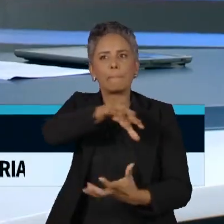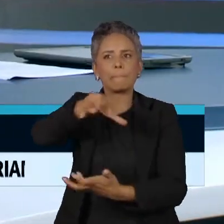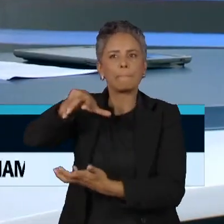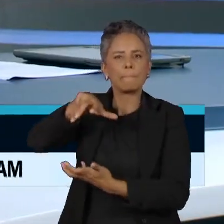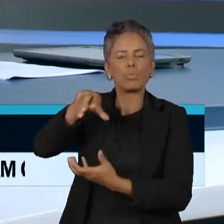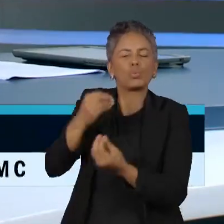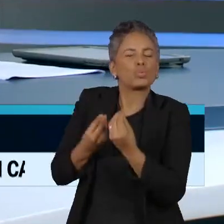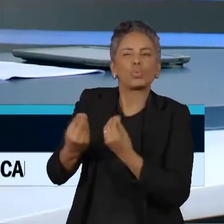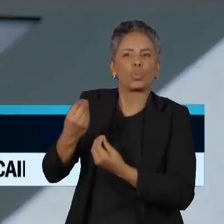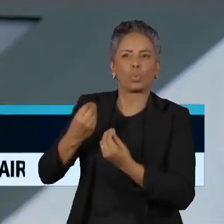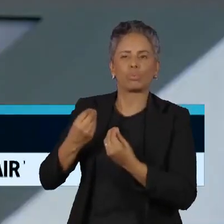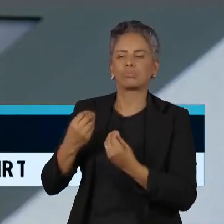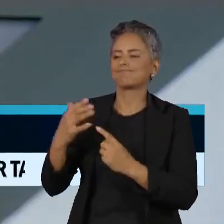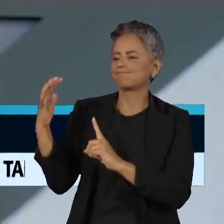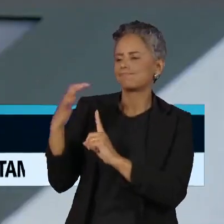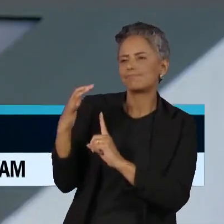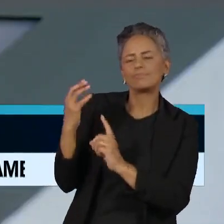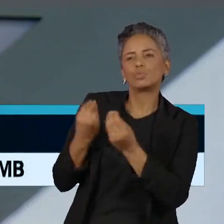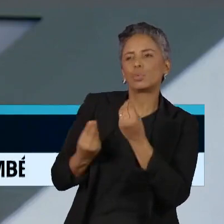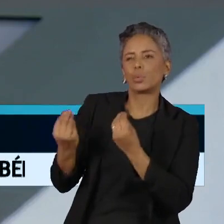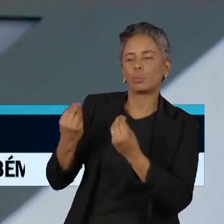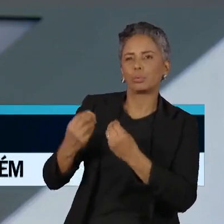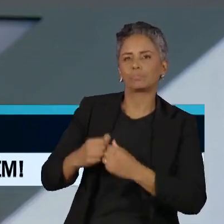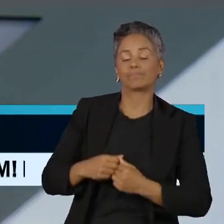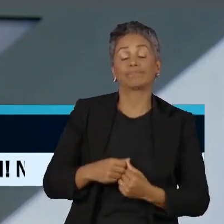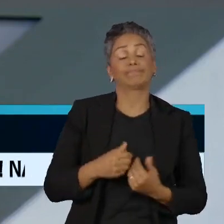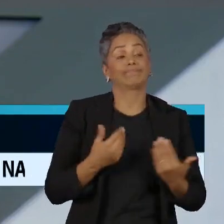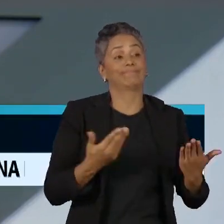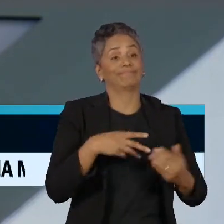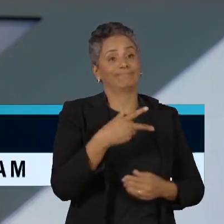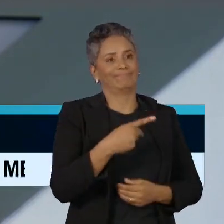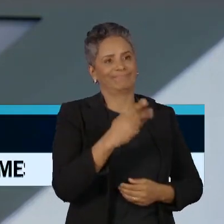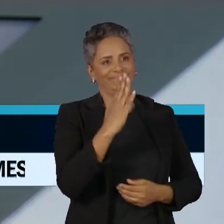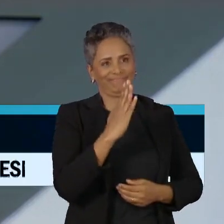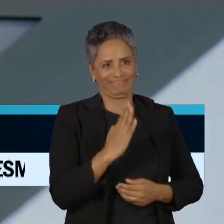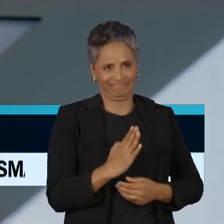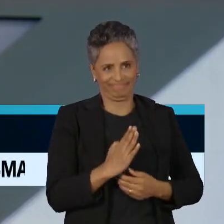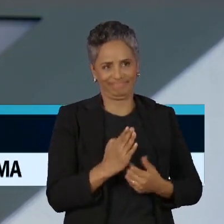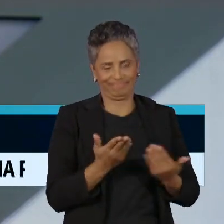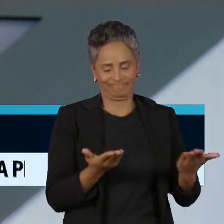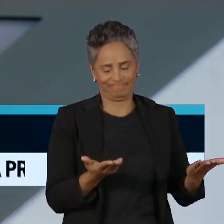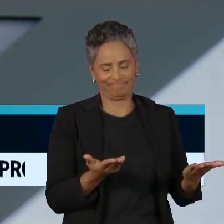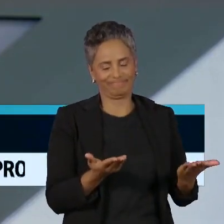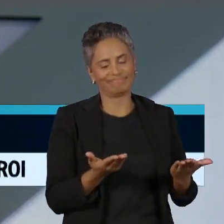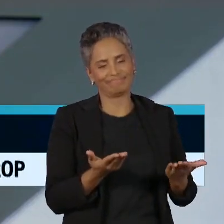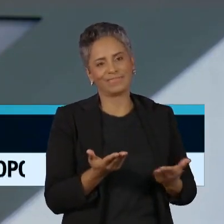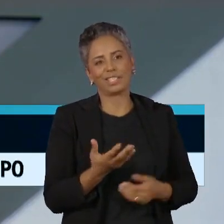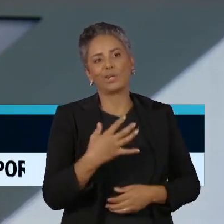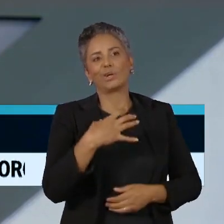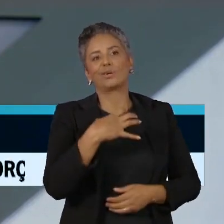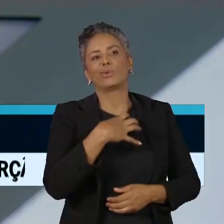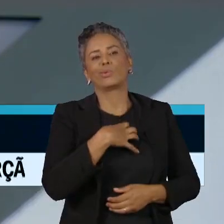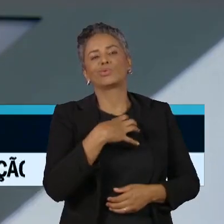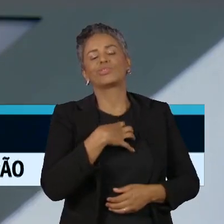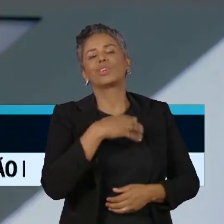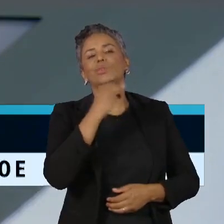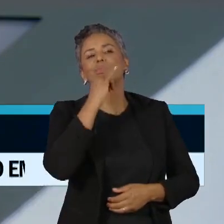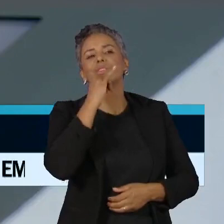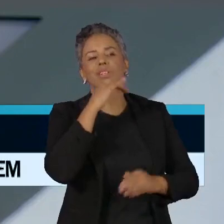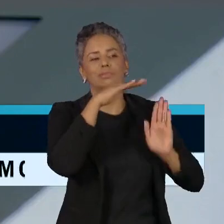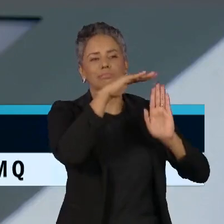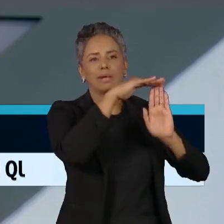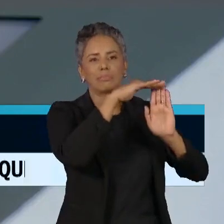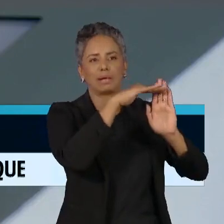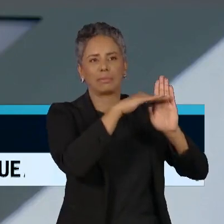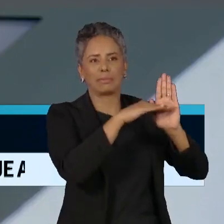nos traz? O Brasil, que tem aí uma posição de ser um país que tem um